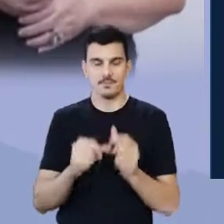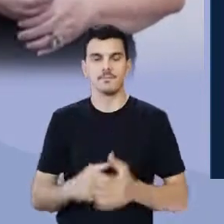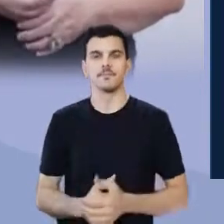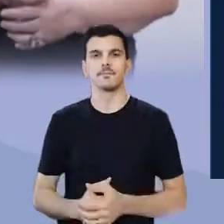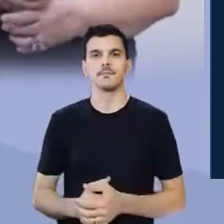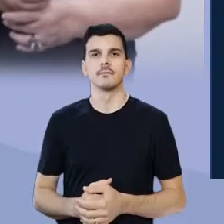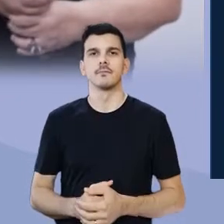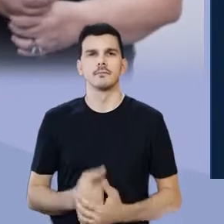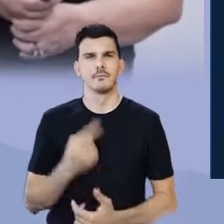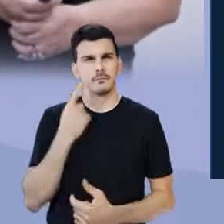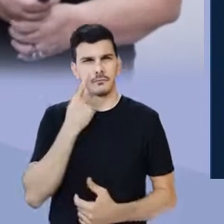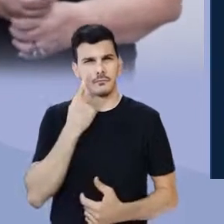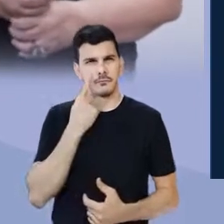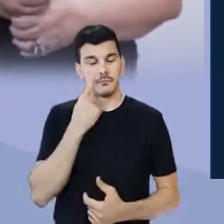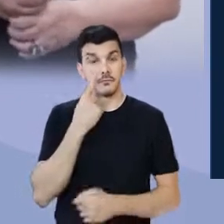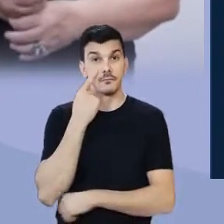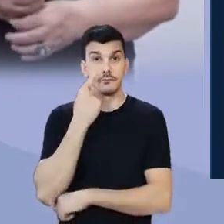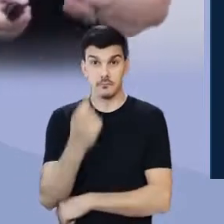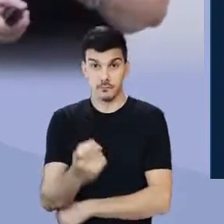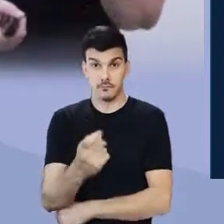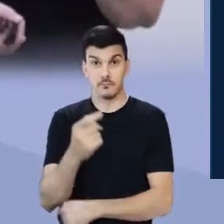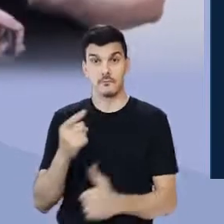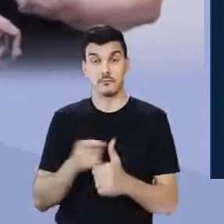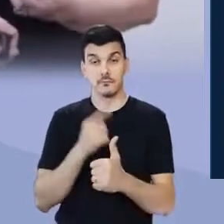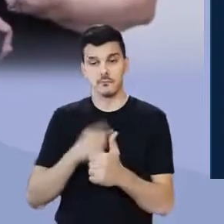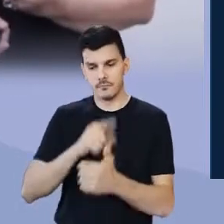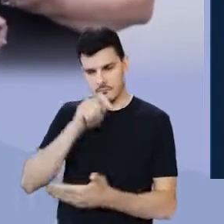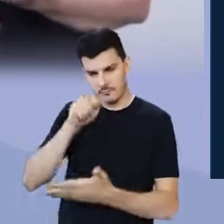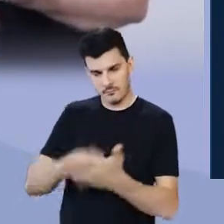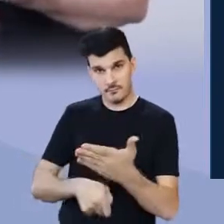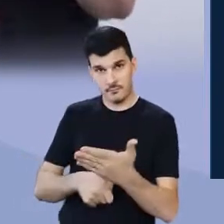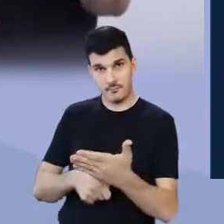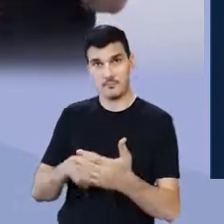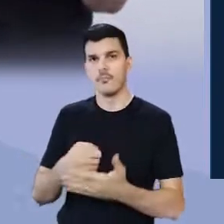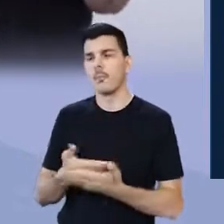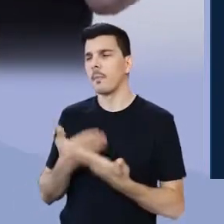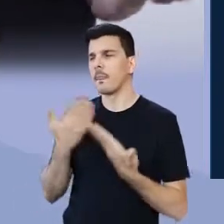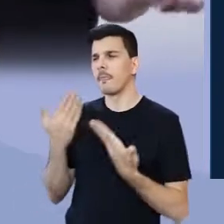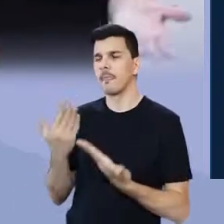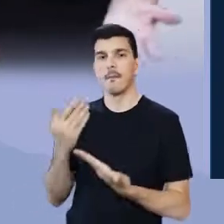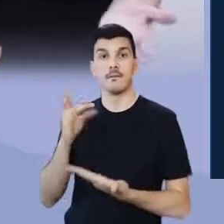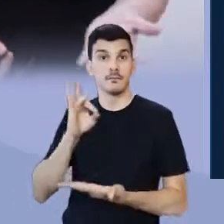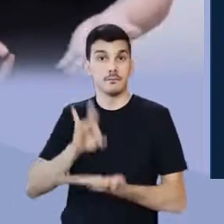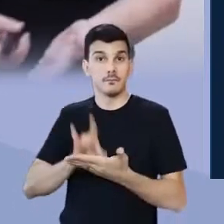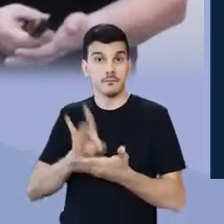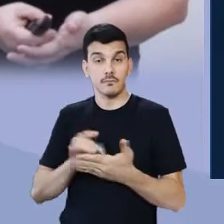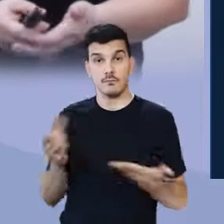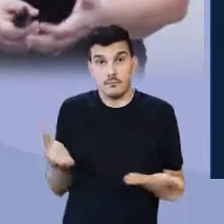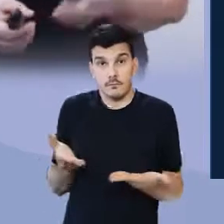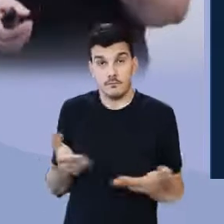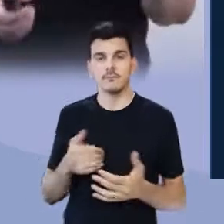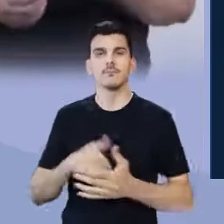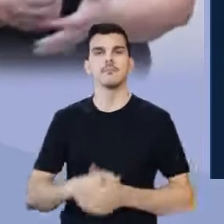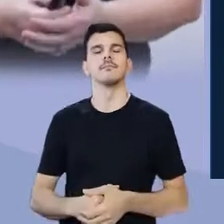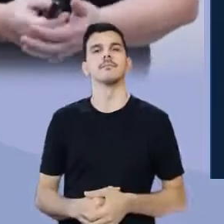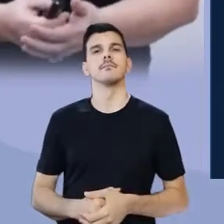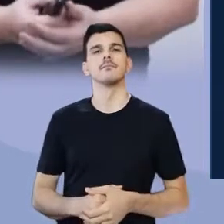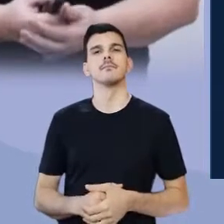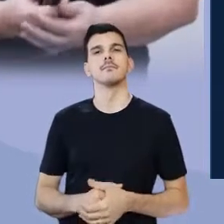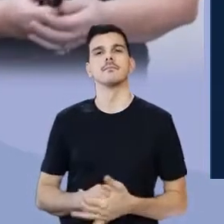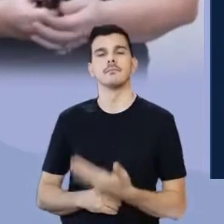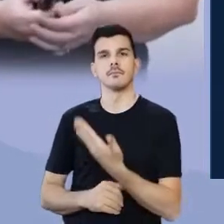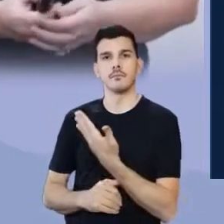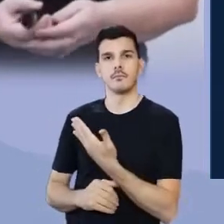Observe que interessante o primeiro autor dessa realidade contemporânea. Nós temos aí